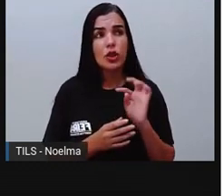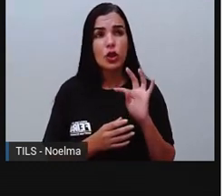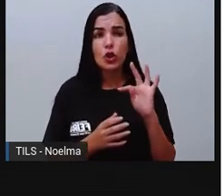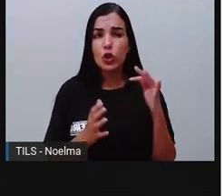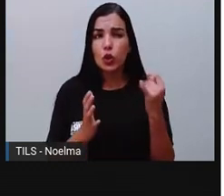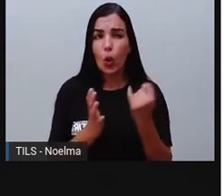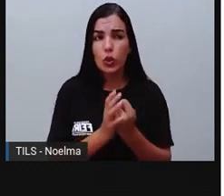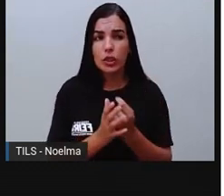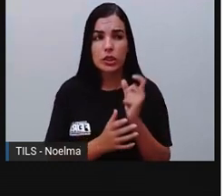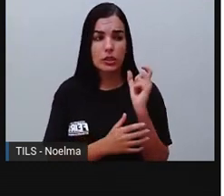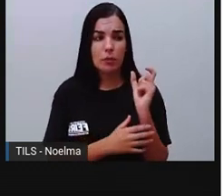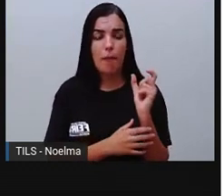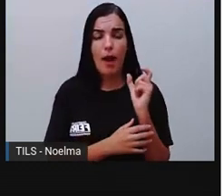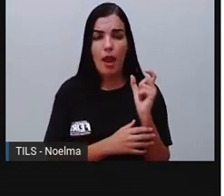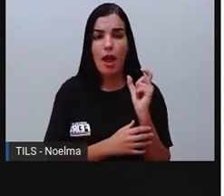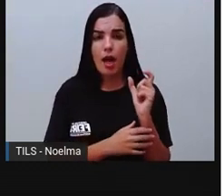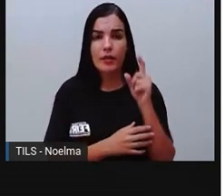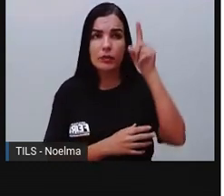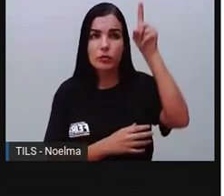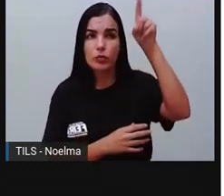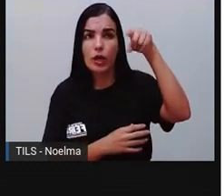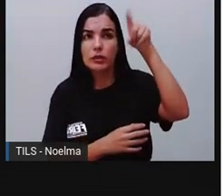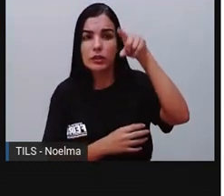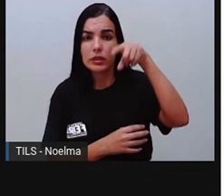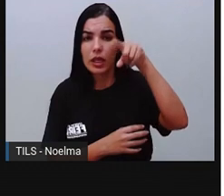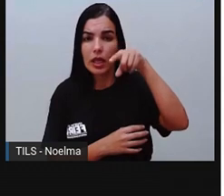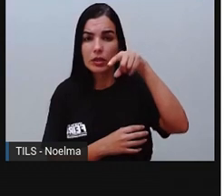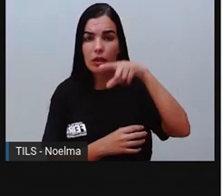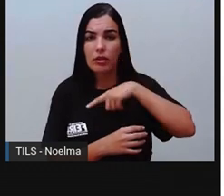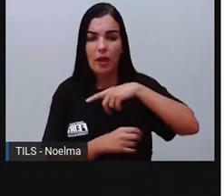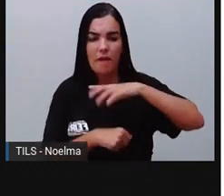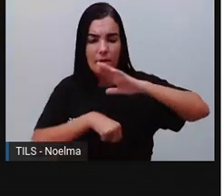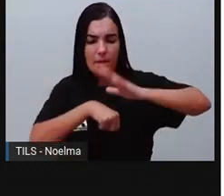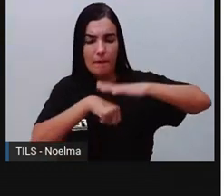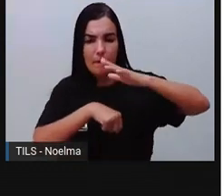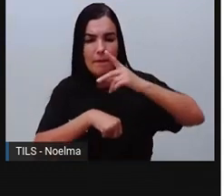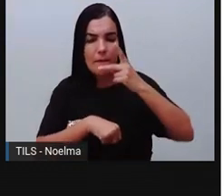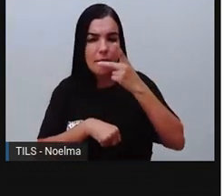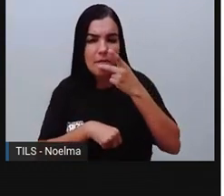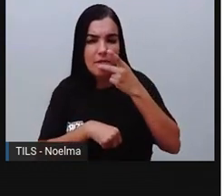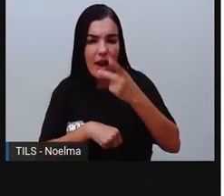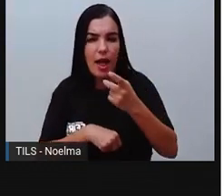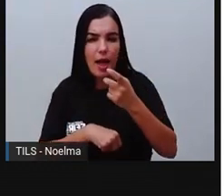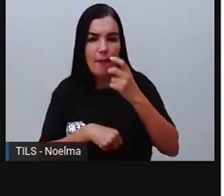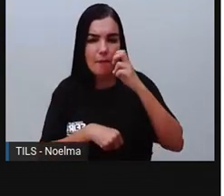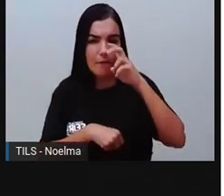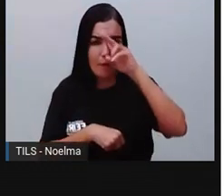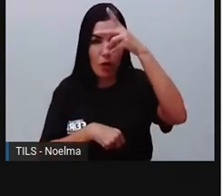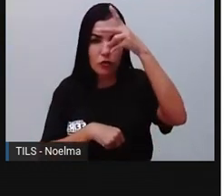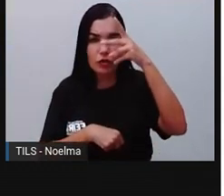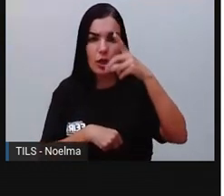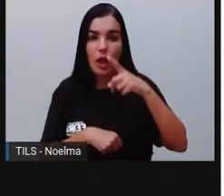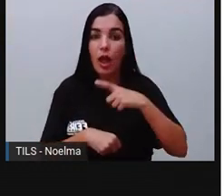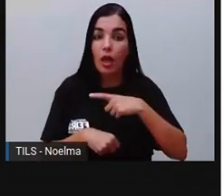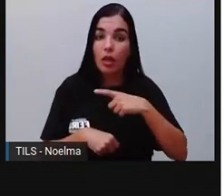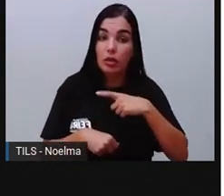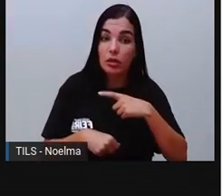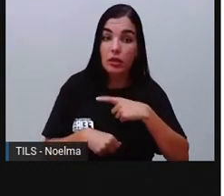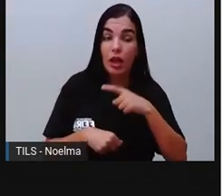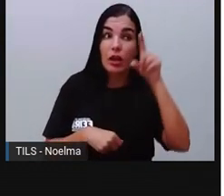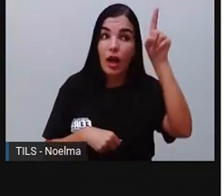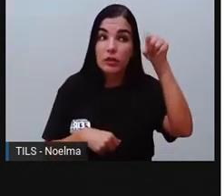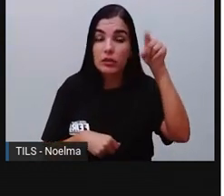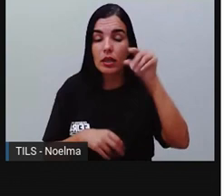tônico, né? Que é tida como a mais forte, falada com maior intensidade, vão receber aí acento